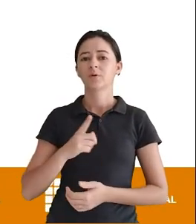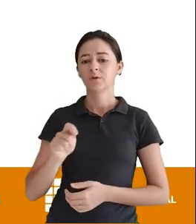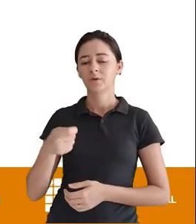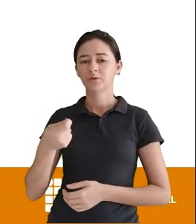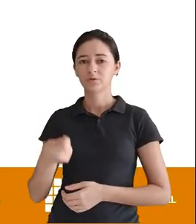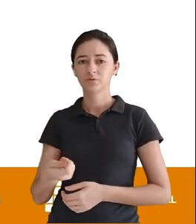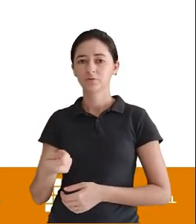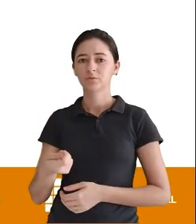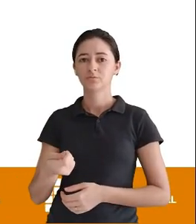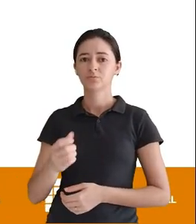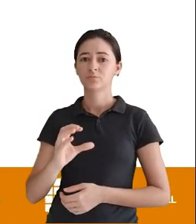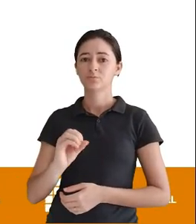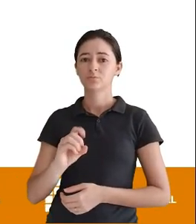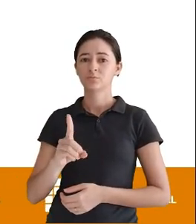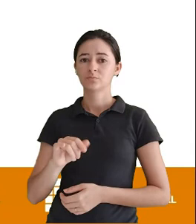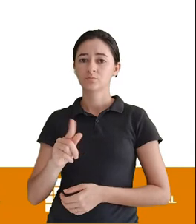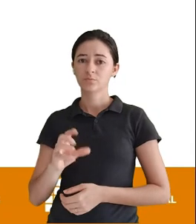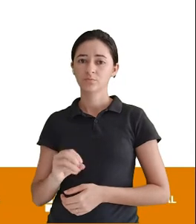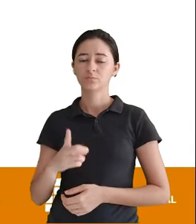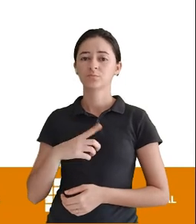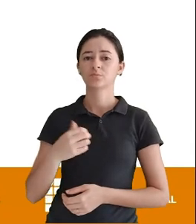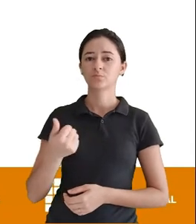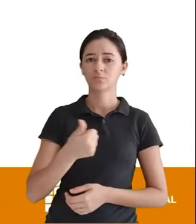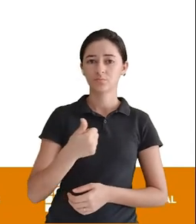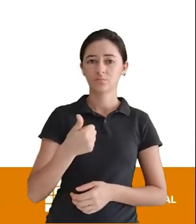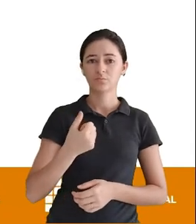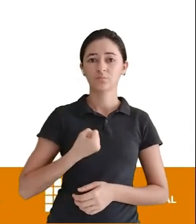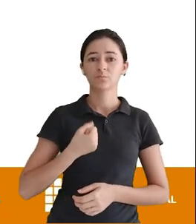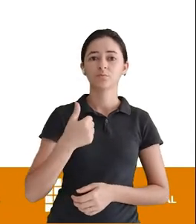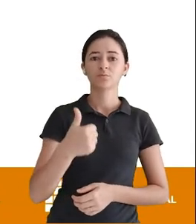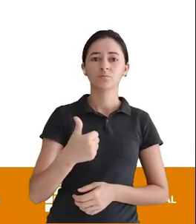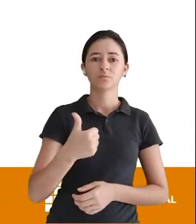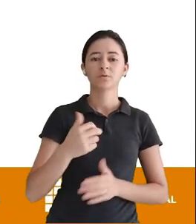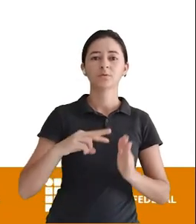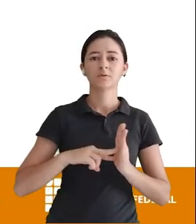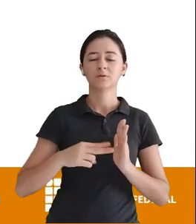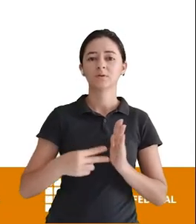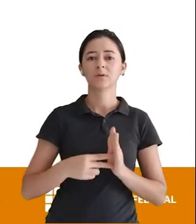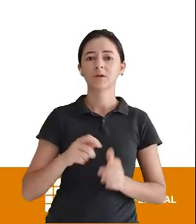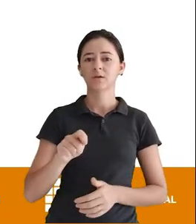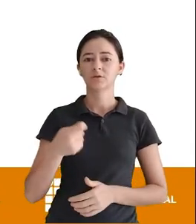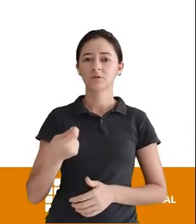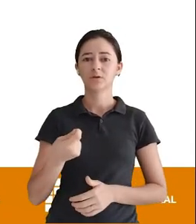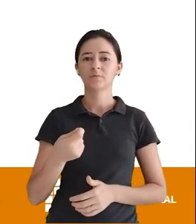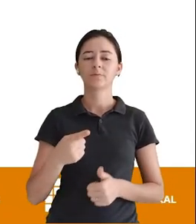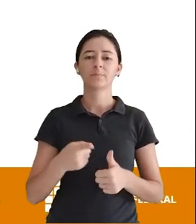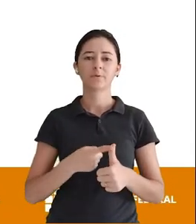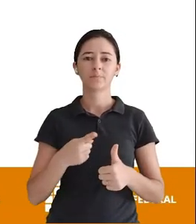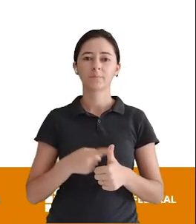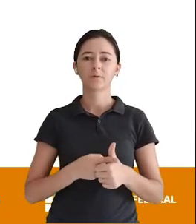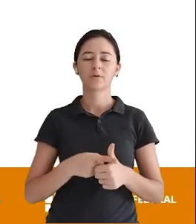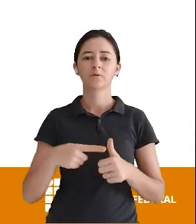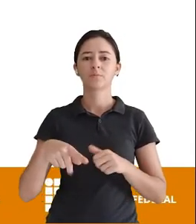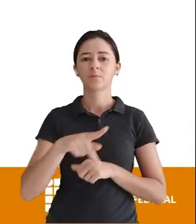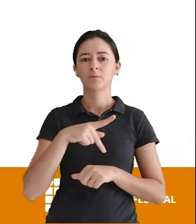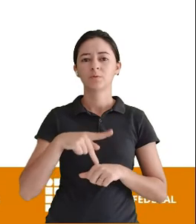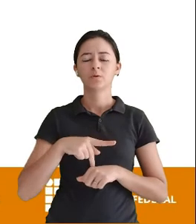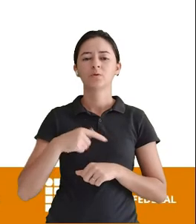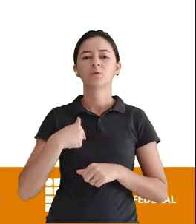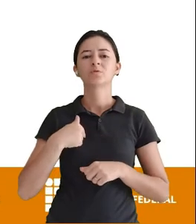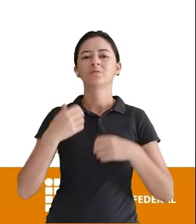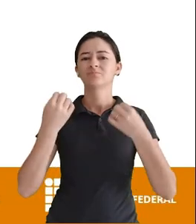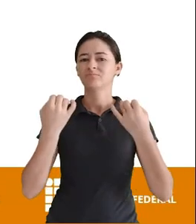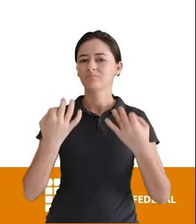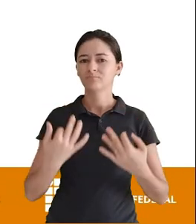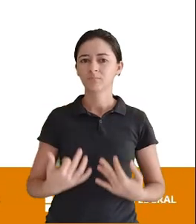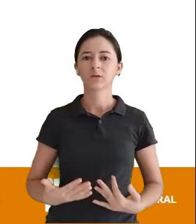Código número 1 Esse 1 Refere-se A chave primária De país Está claro Isso A gente já falou Bastante sobre isso